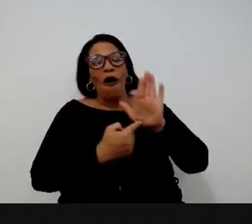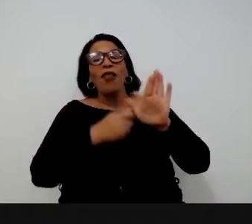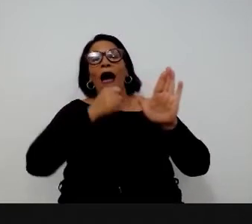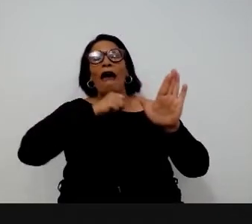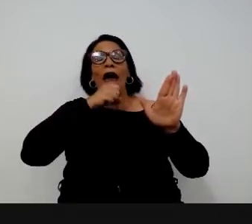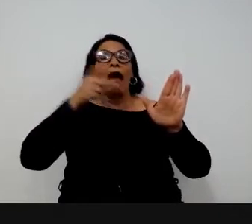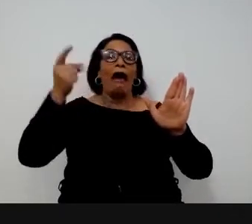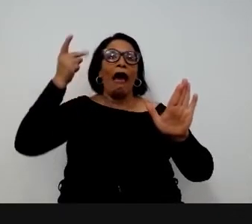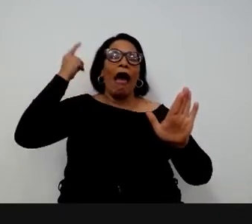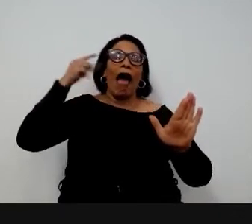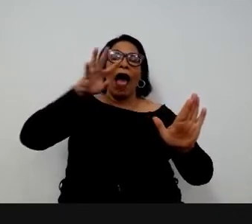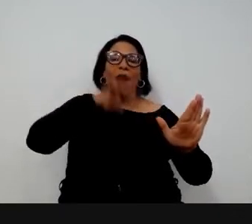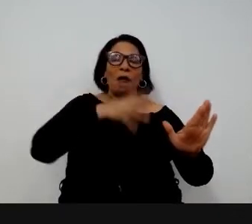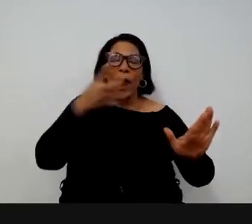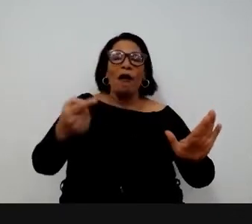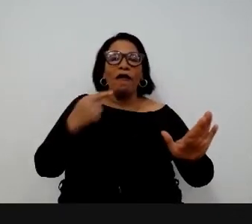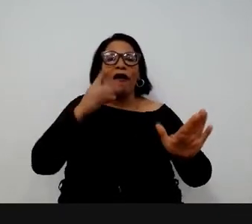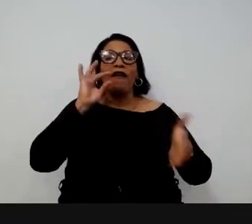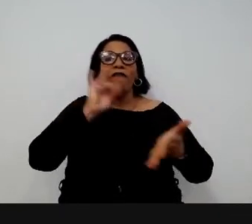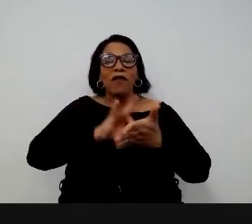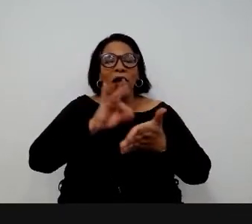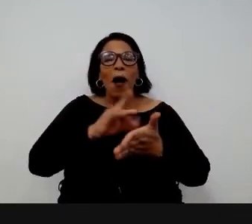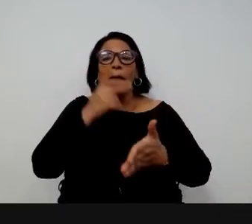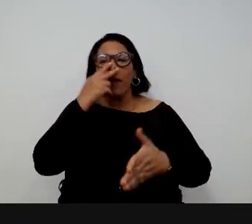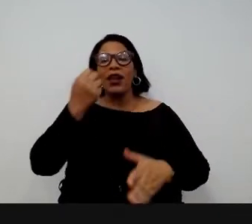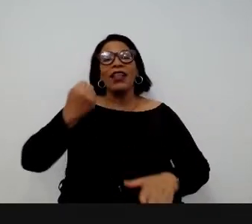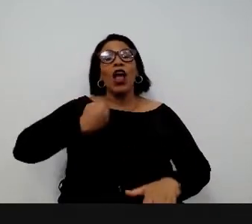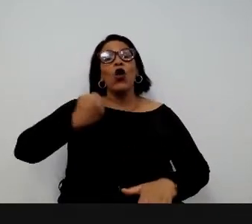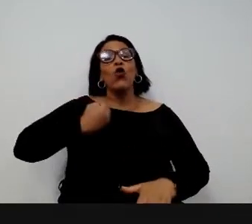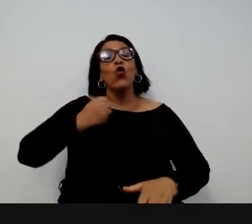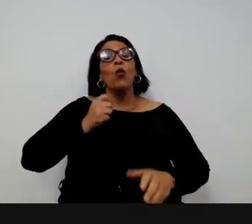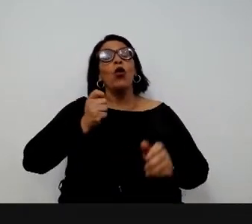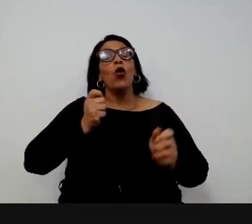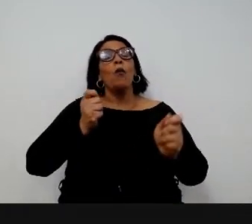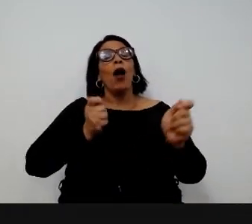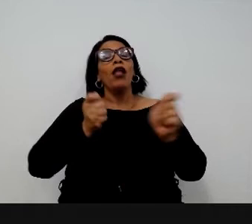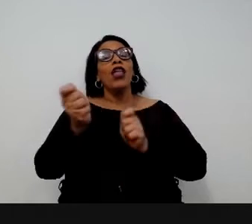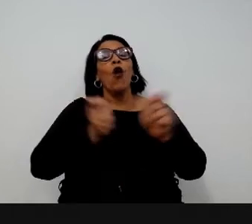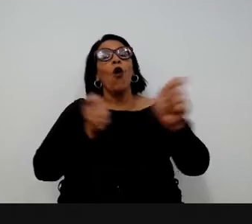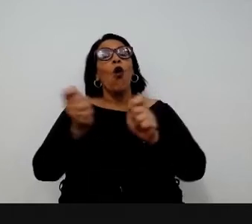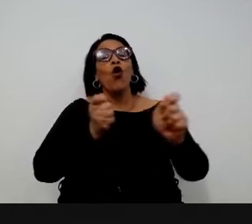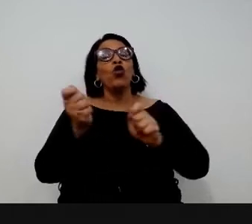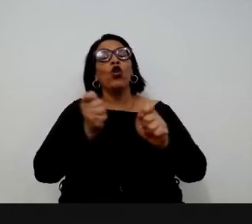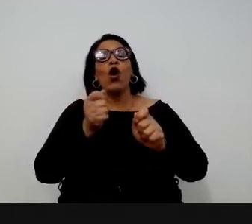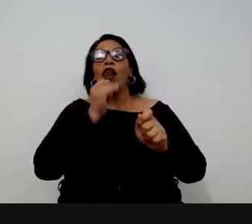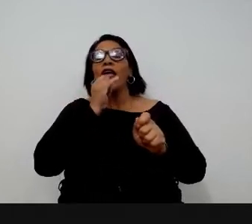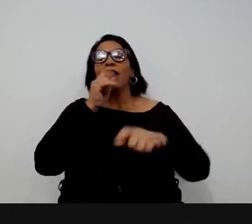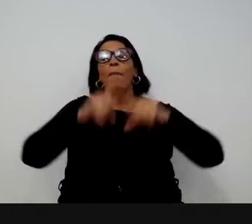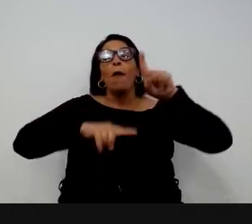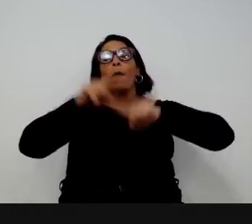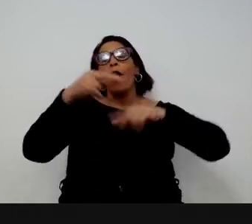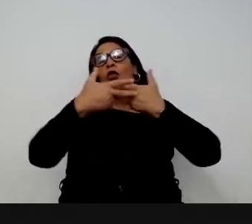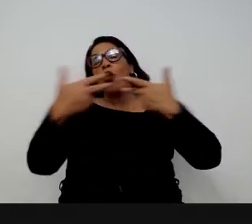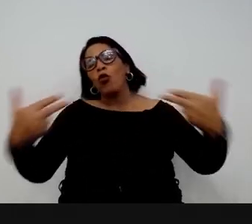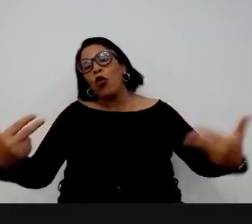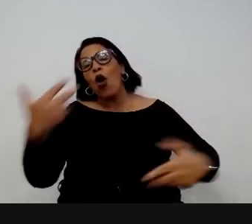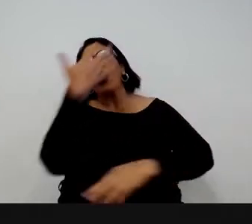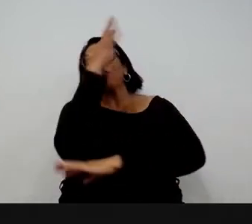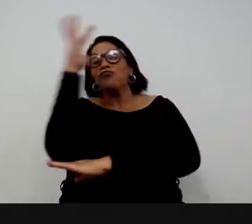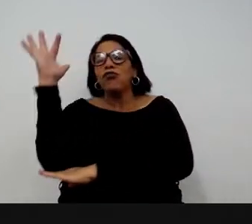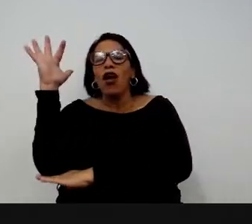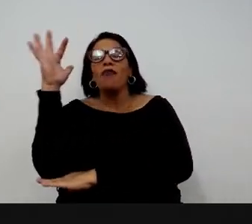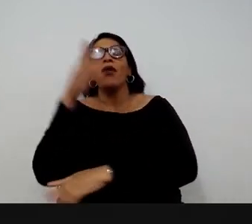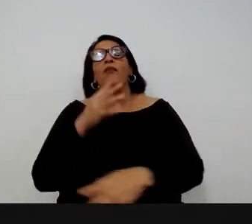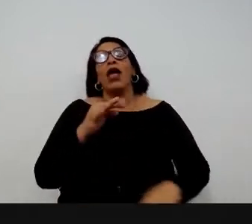exatamente para os tipos de insumos que importavam para o Estado controlar, sejam eles insumos naturais, como